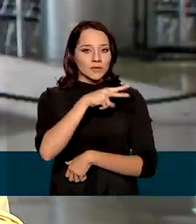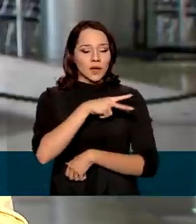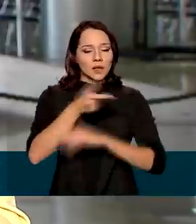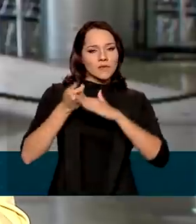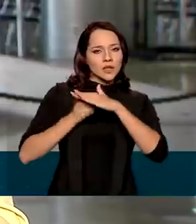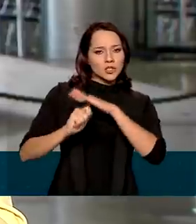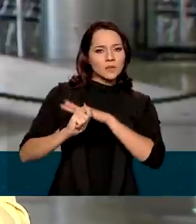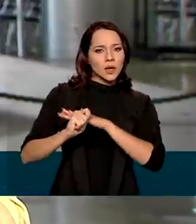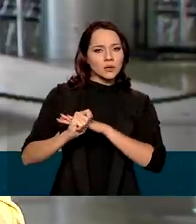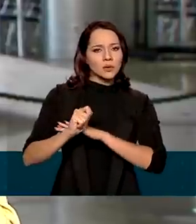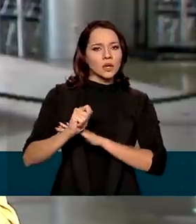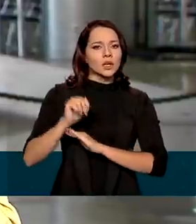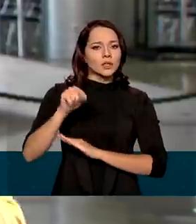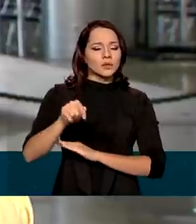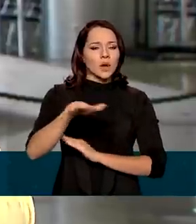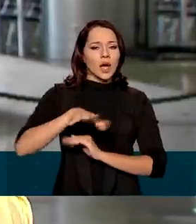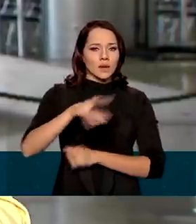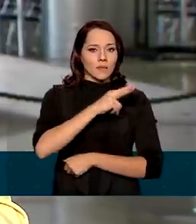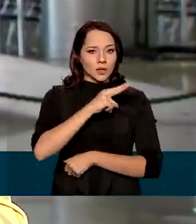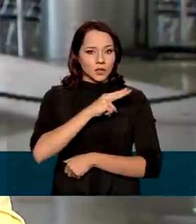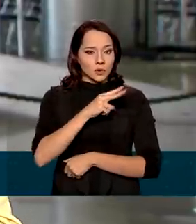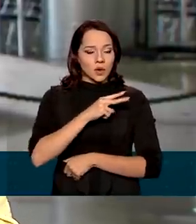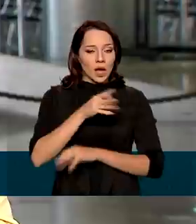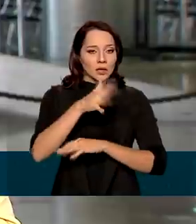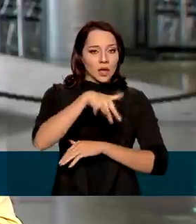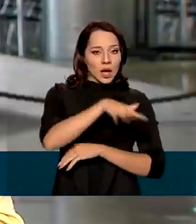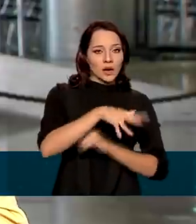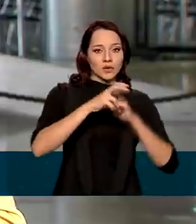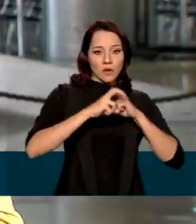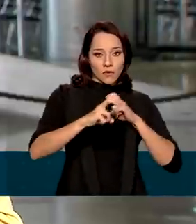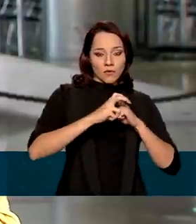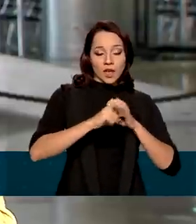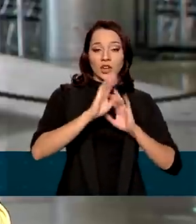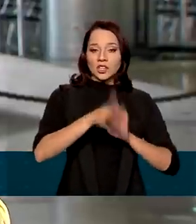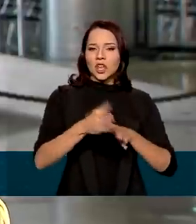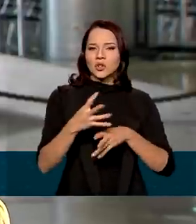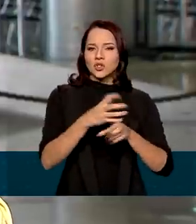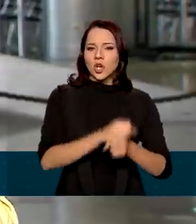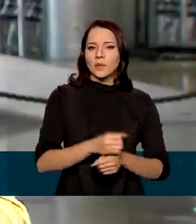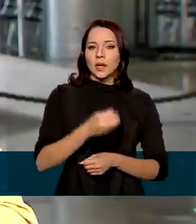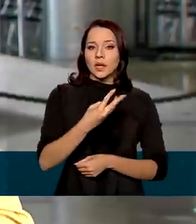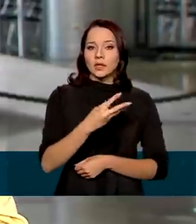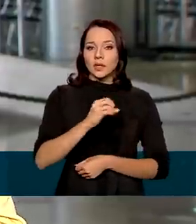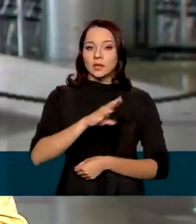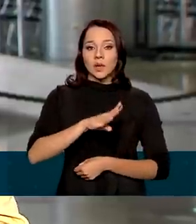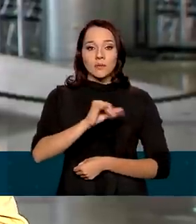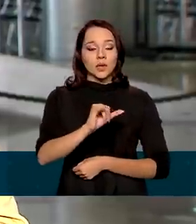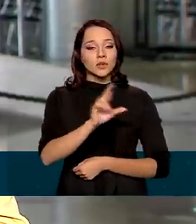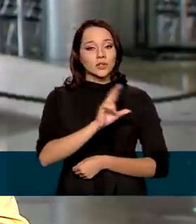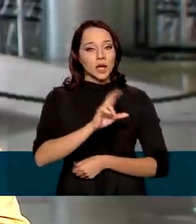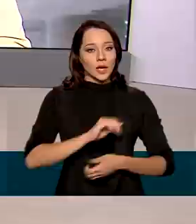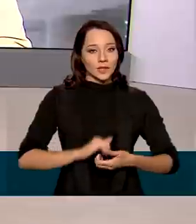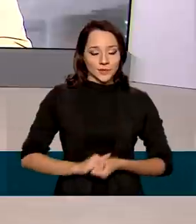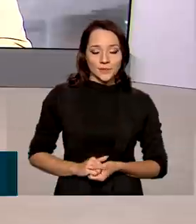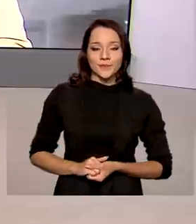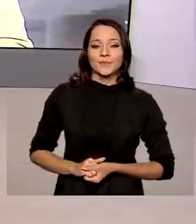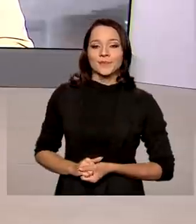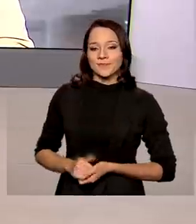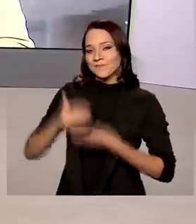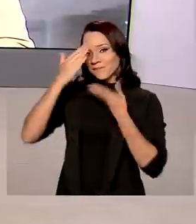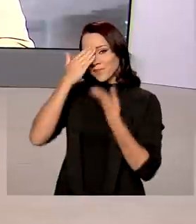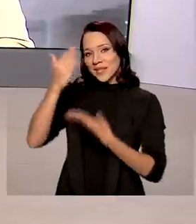investimentos por concessões do setor privado no setor ferroviário brasileiro estão em torno de 30 bilhões de reais. Renata.